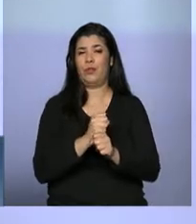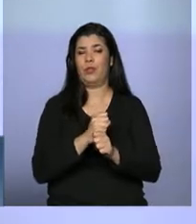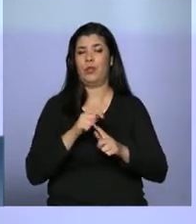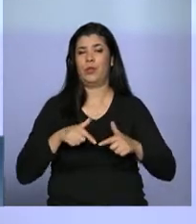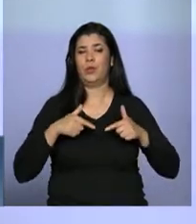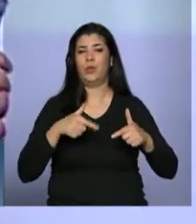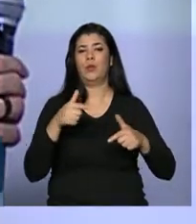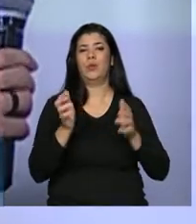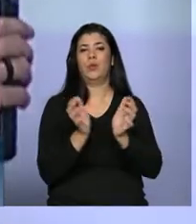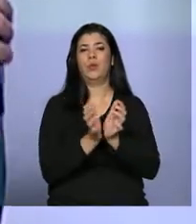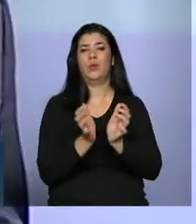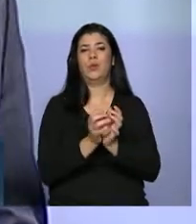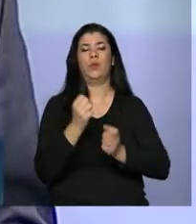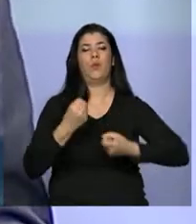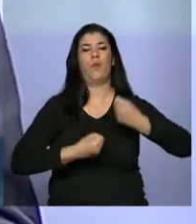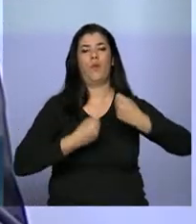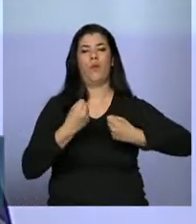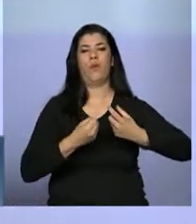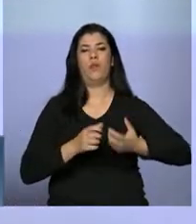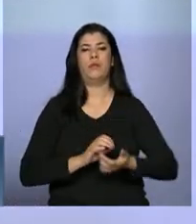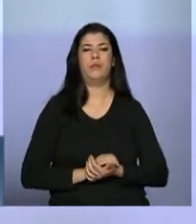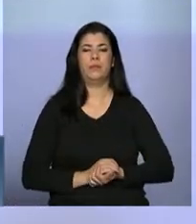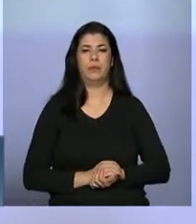Nós podemos, ministro,